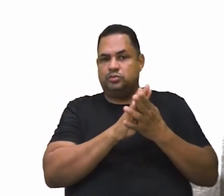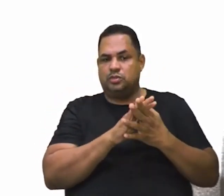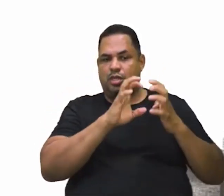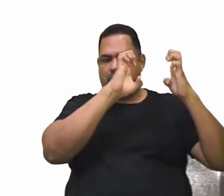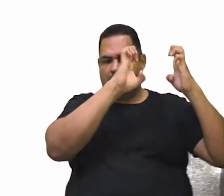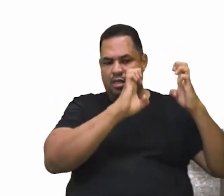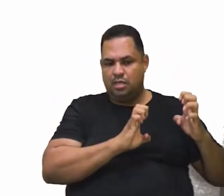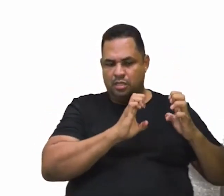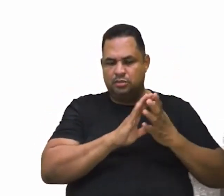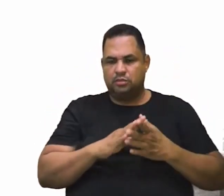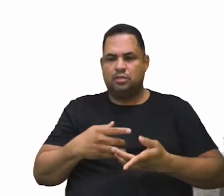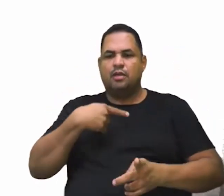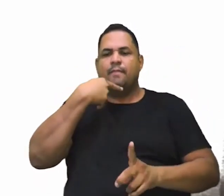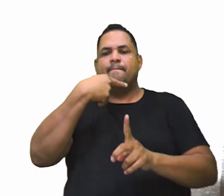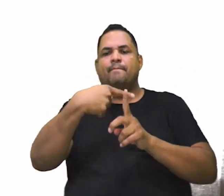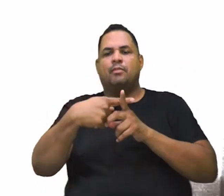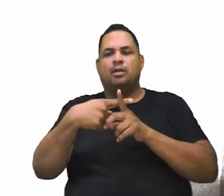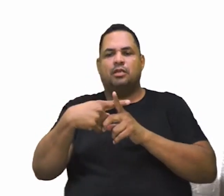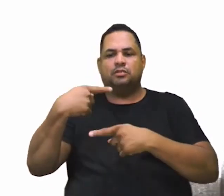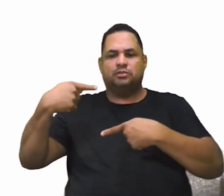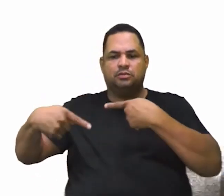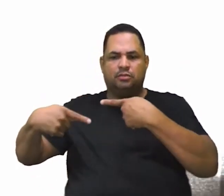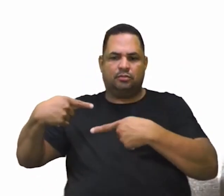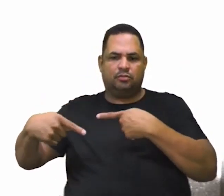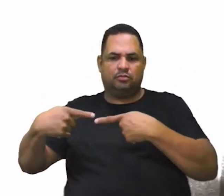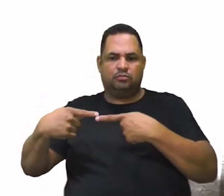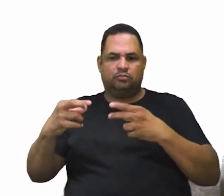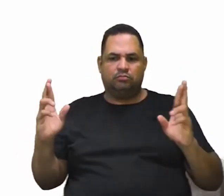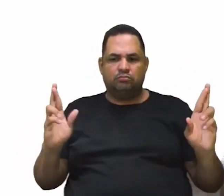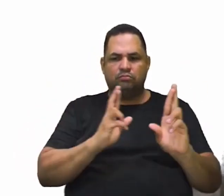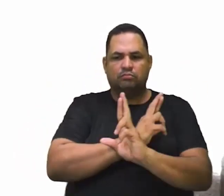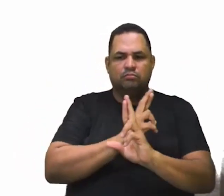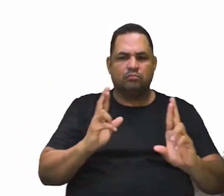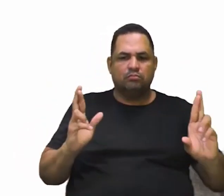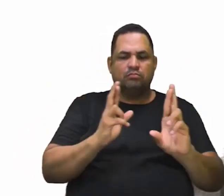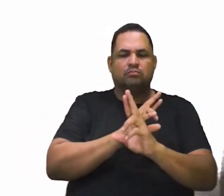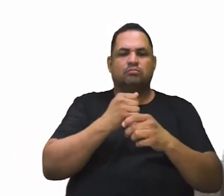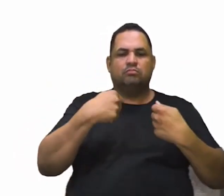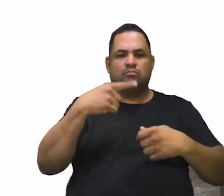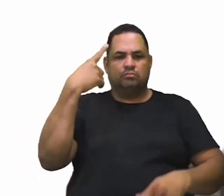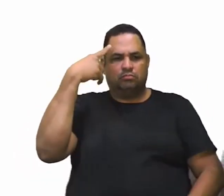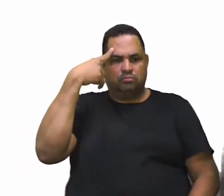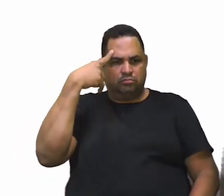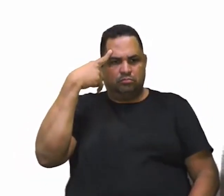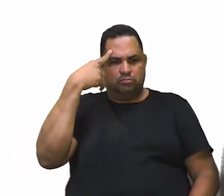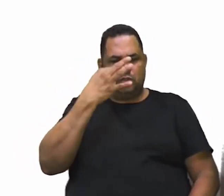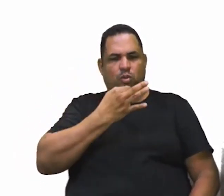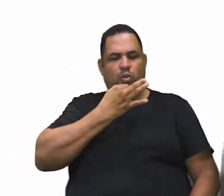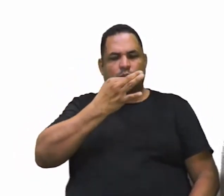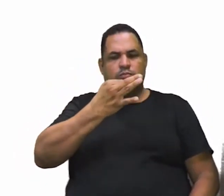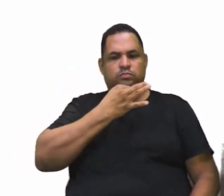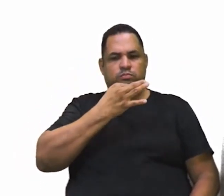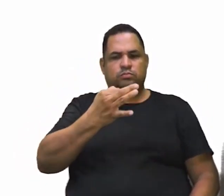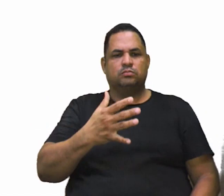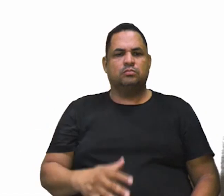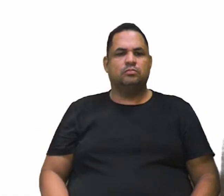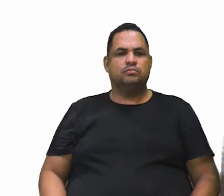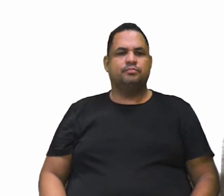política se faz sobre essas três dimensões. Ela é pensada, tá? Sugestivo. É algo